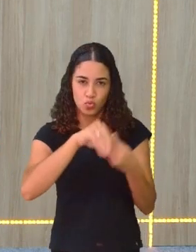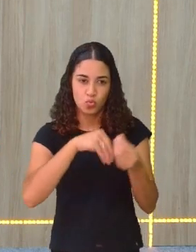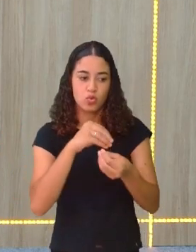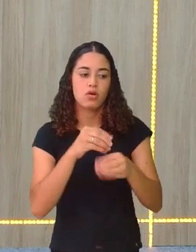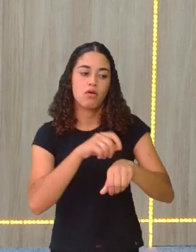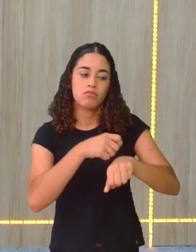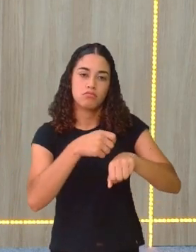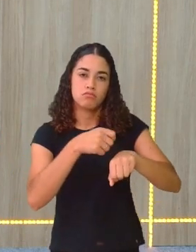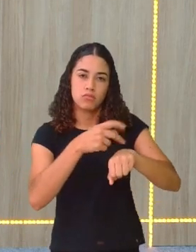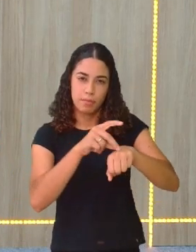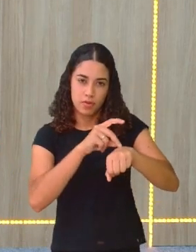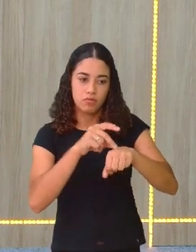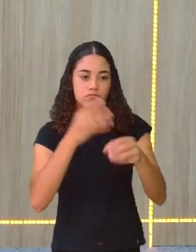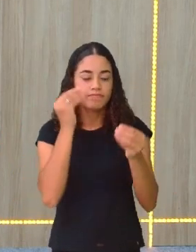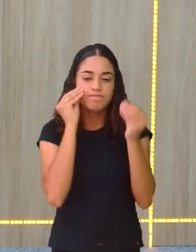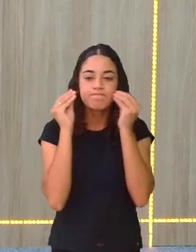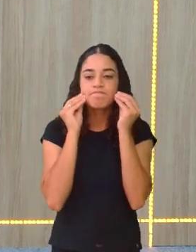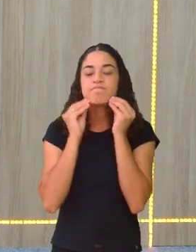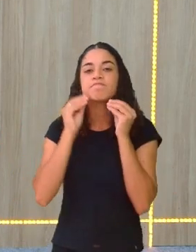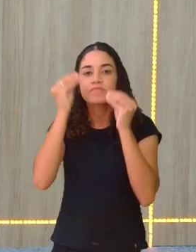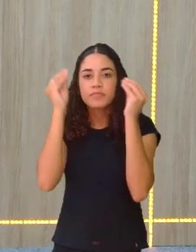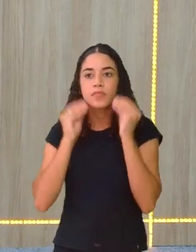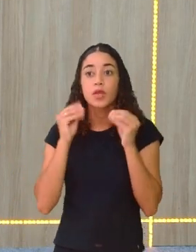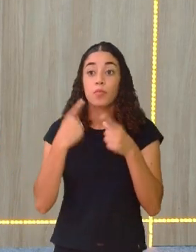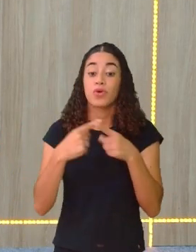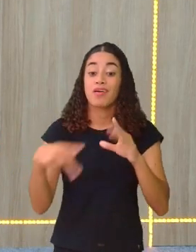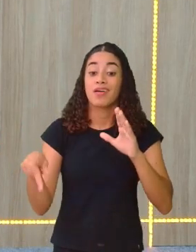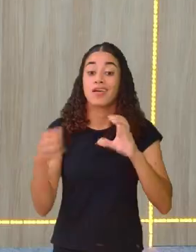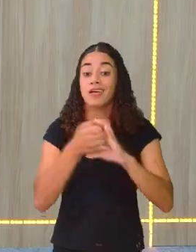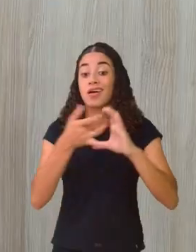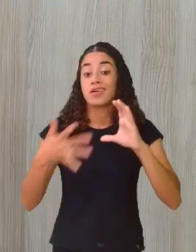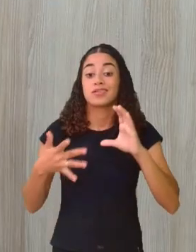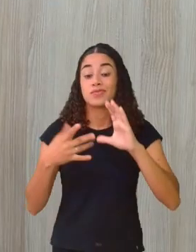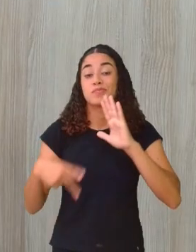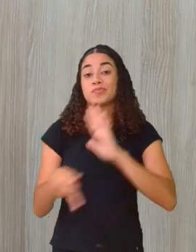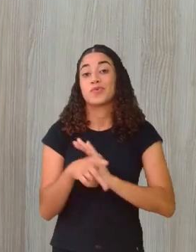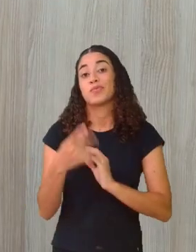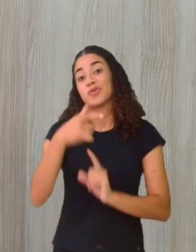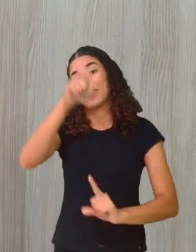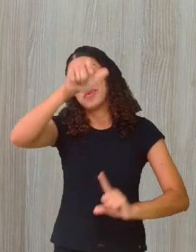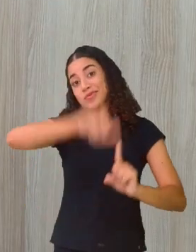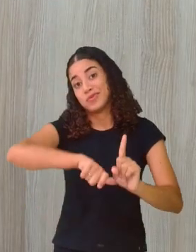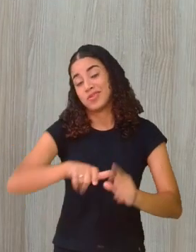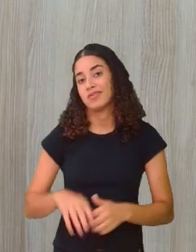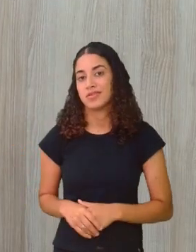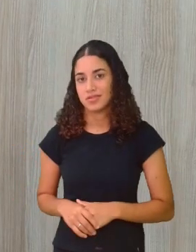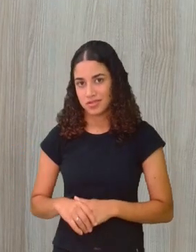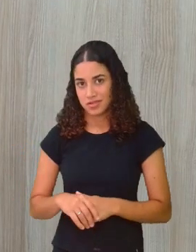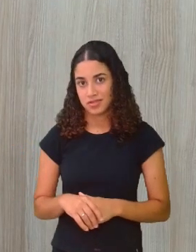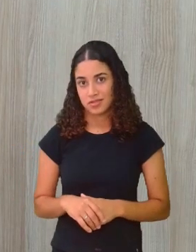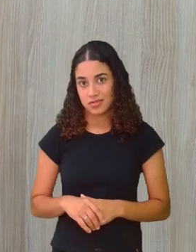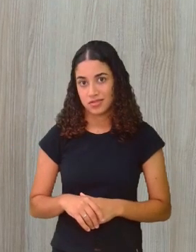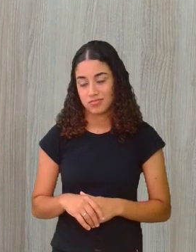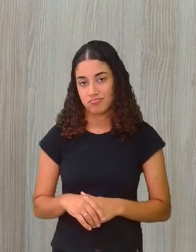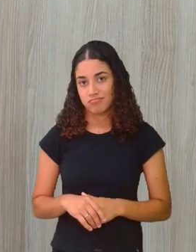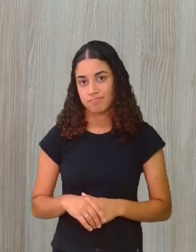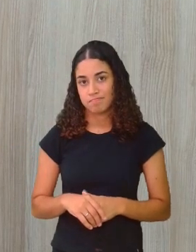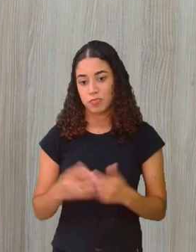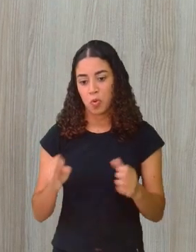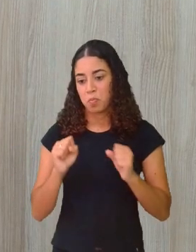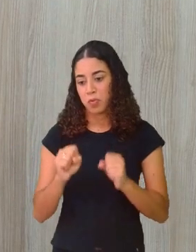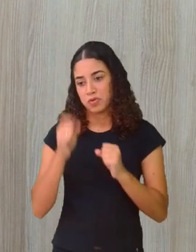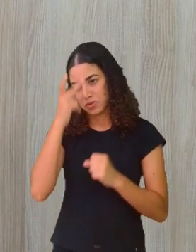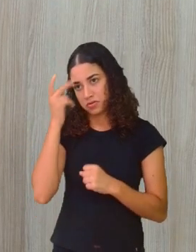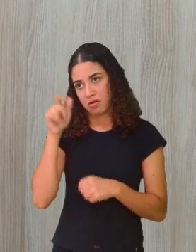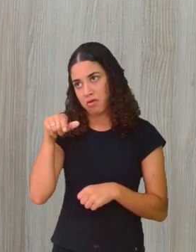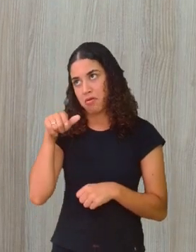característica daquele personagem. Isso. Não é um blackface. É a característica do personagem. O personagem, seja a pessoa,